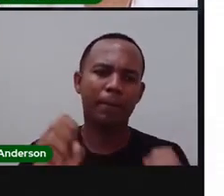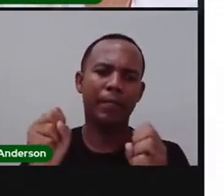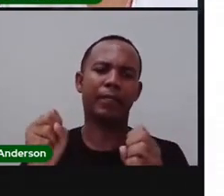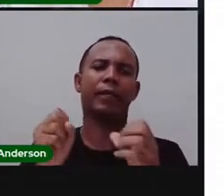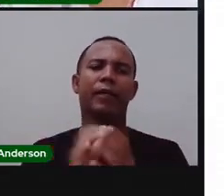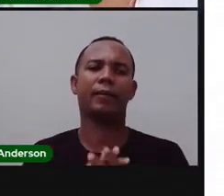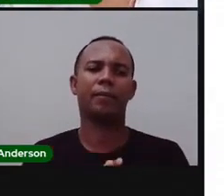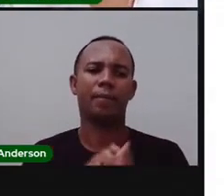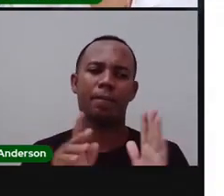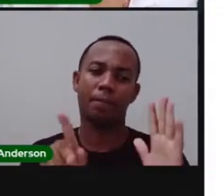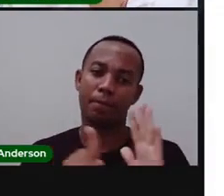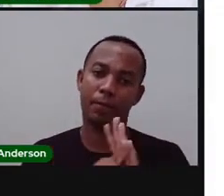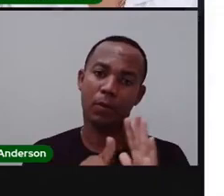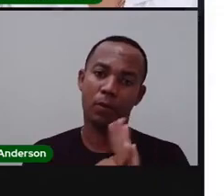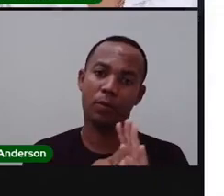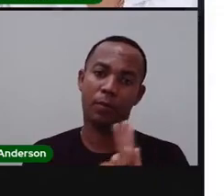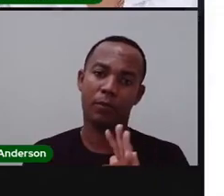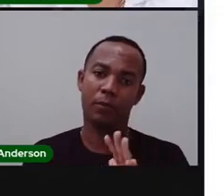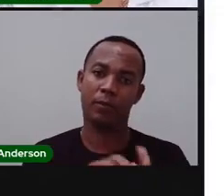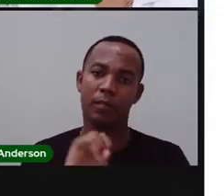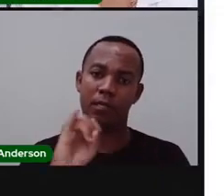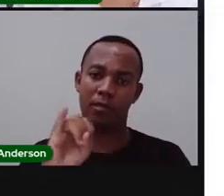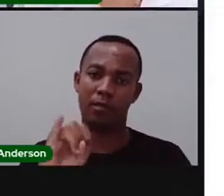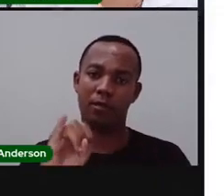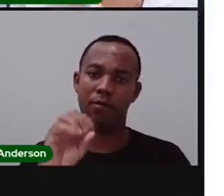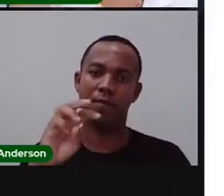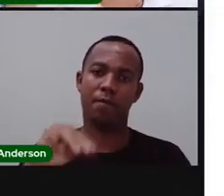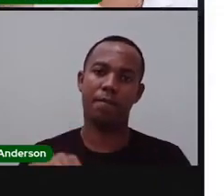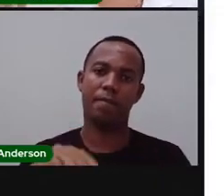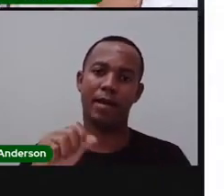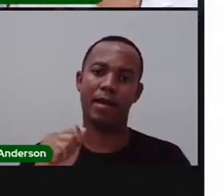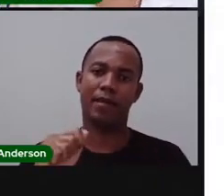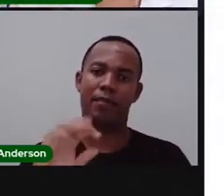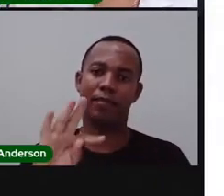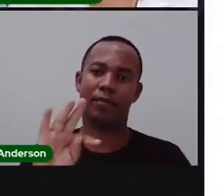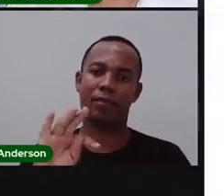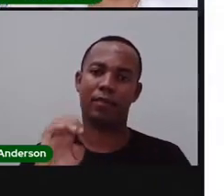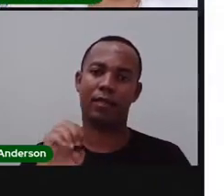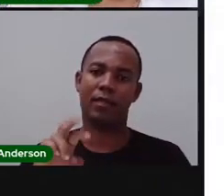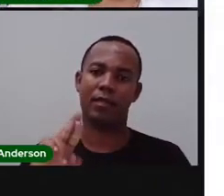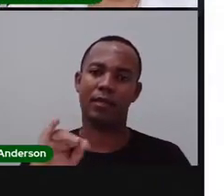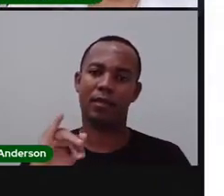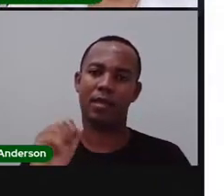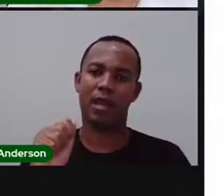Então, são coisas diferentes. O material, né? Do imaterial.